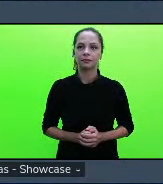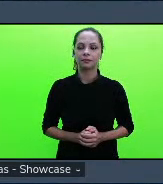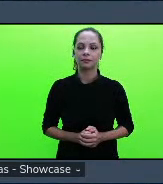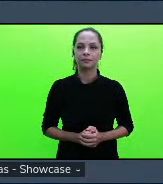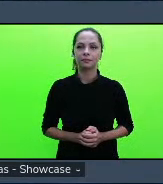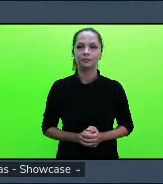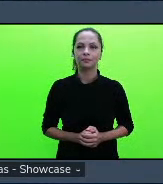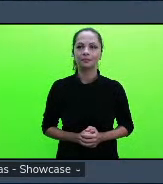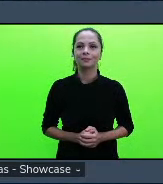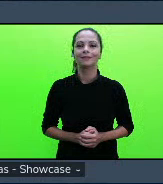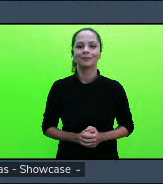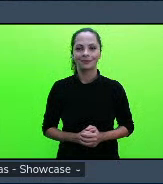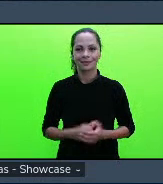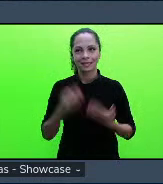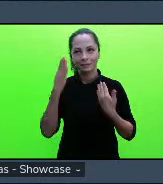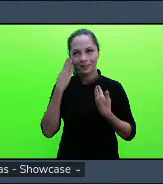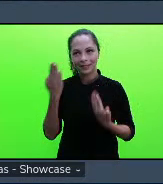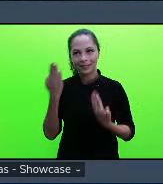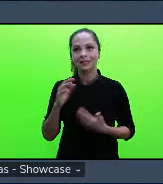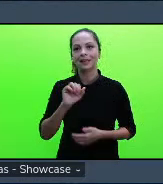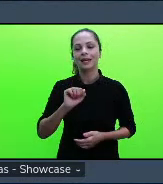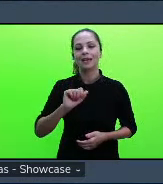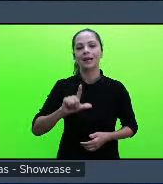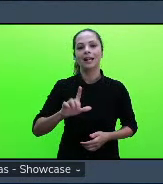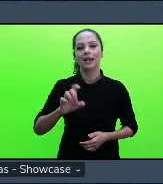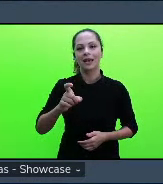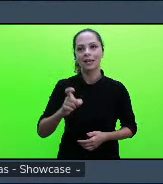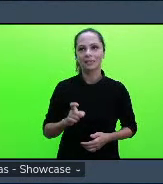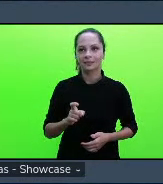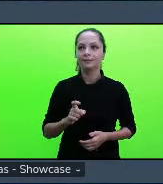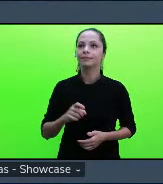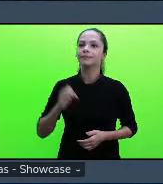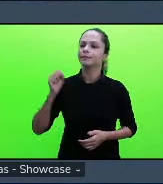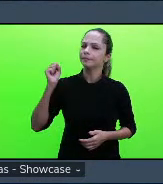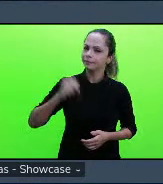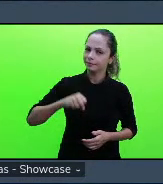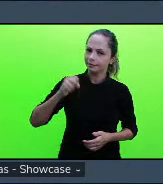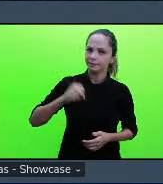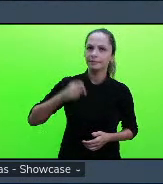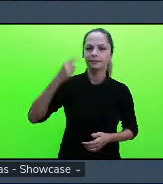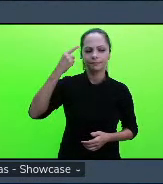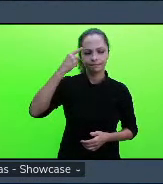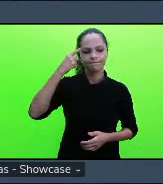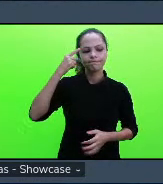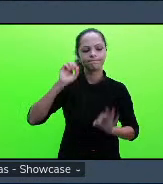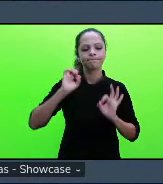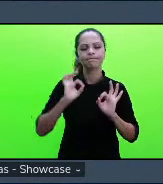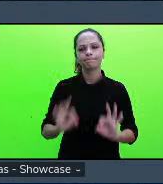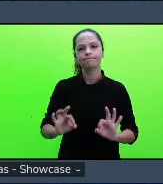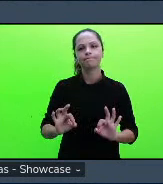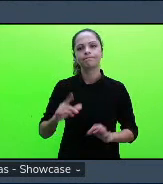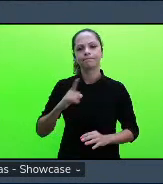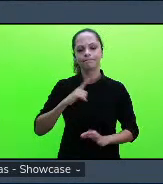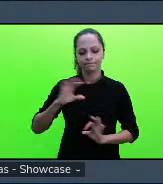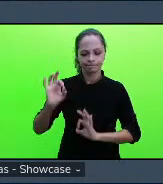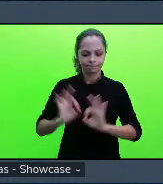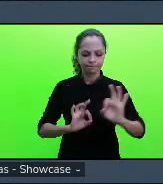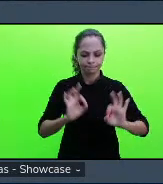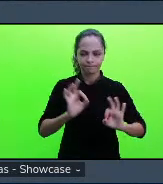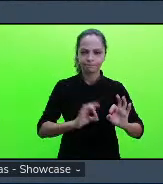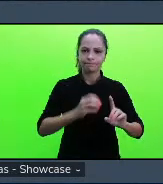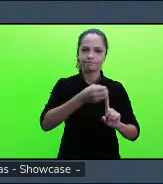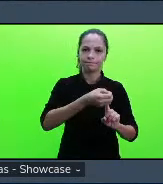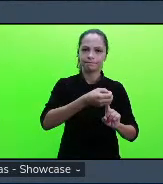Obrigada, Alex A gente pensou sim no projeto de extensão de treinamentos de habilidades